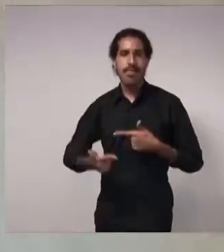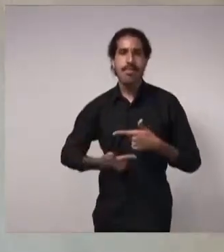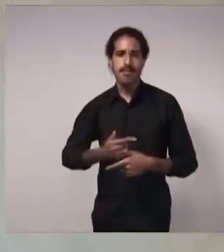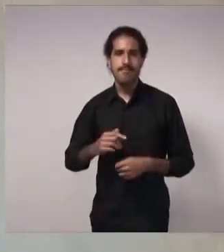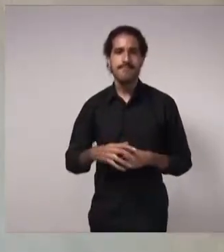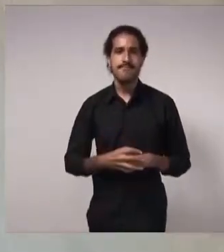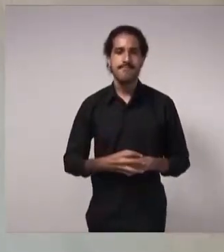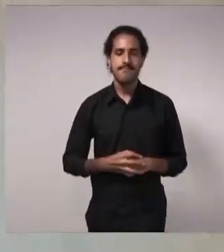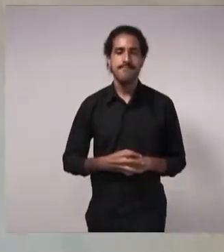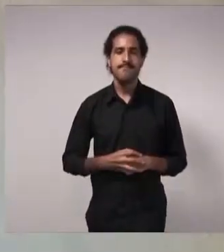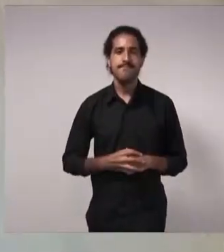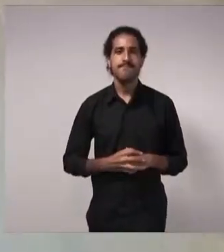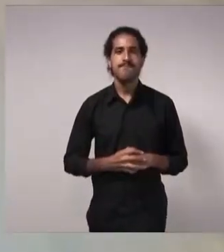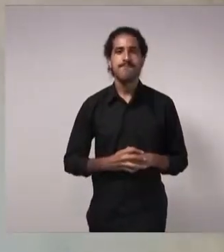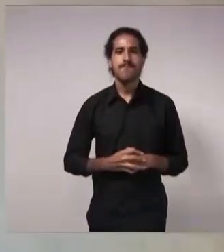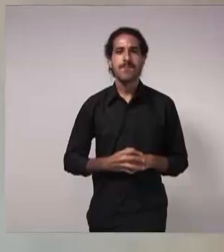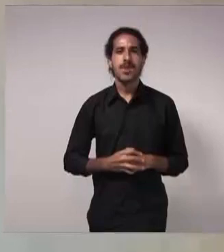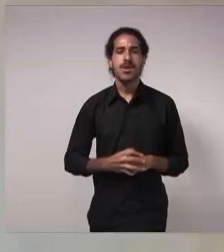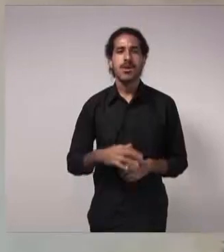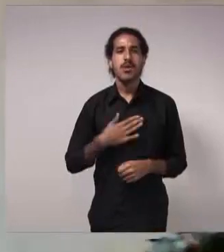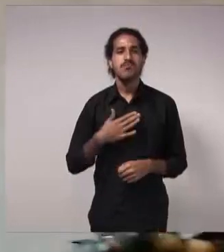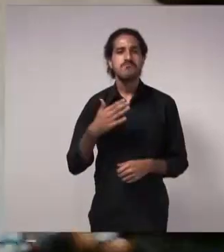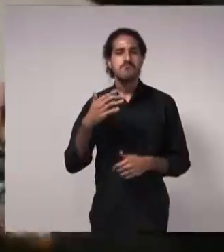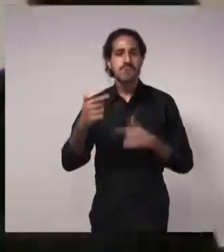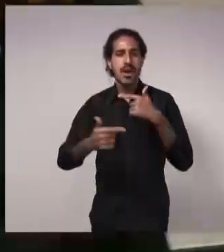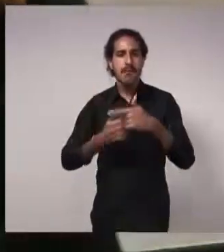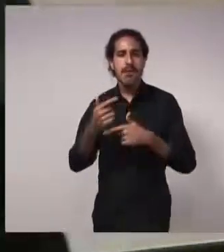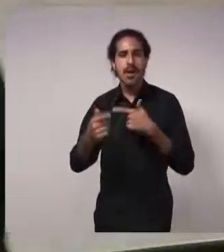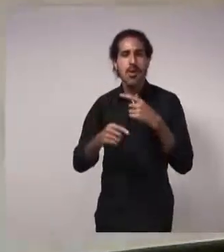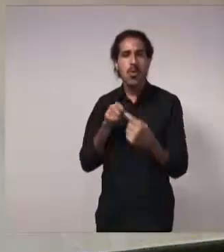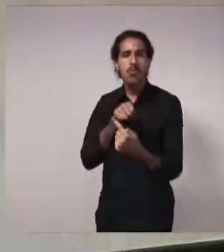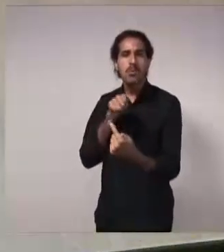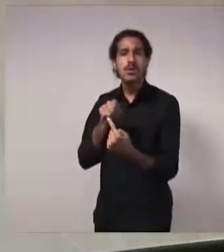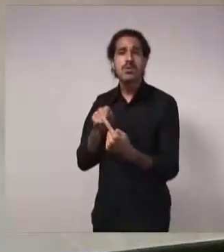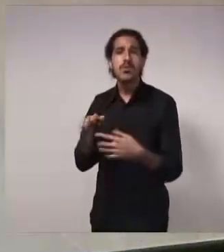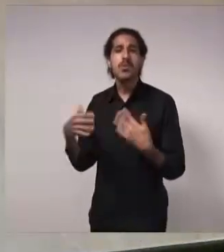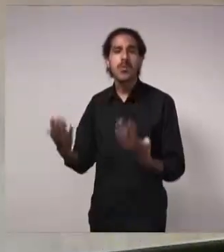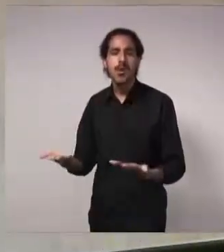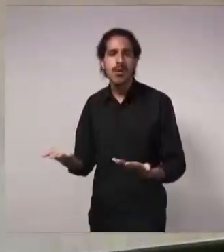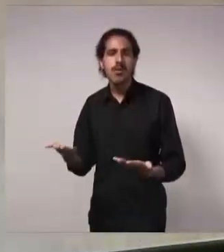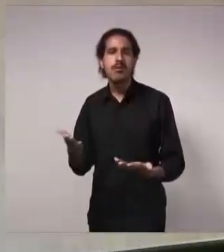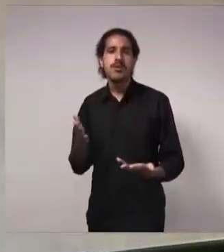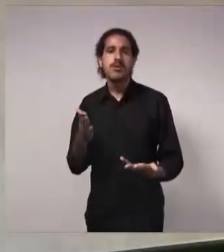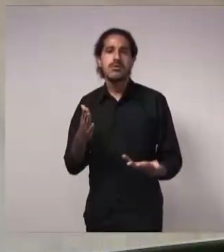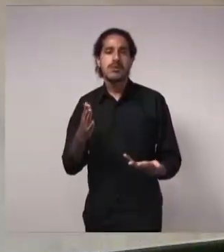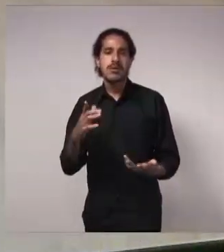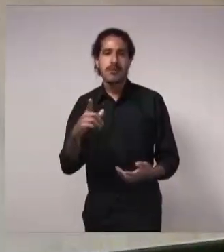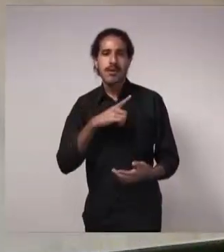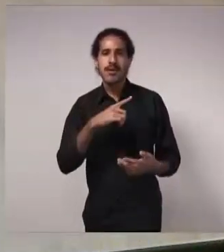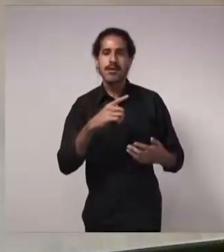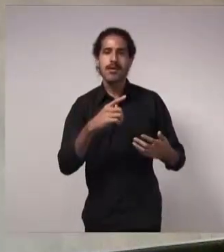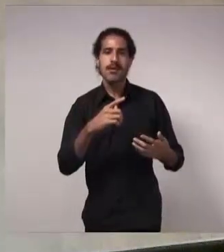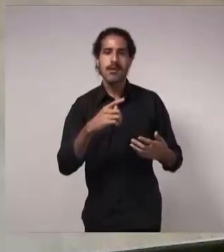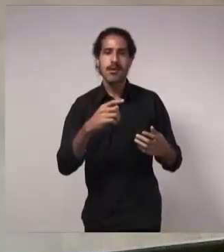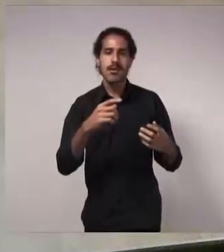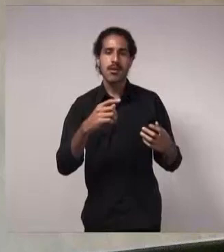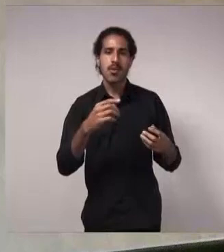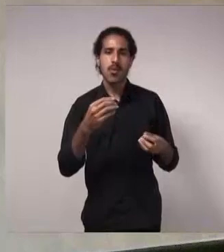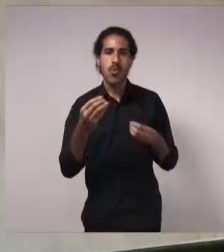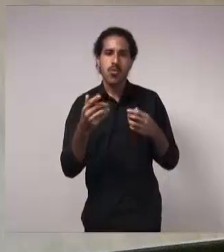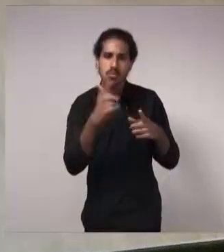O que vem motivado muito o nosso estudo por lá é justamente essas questões hídricas.